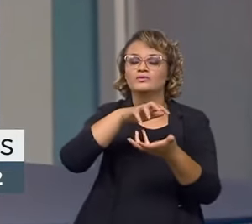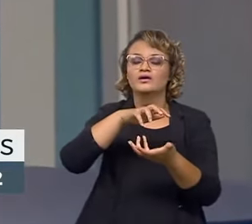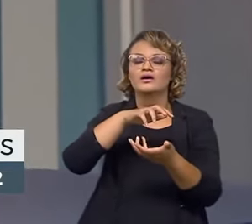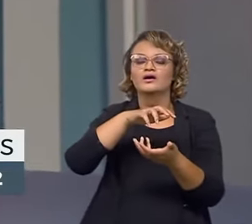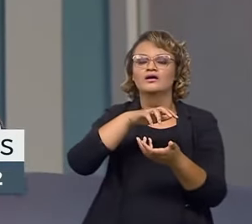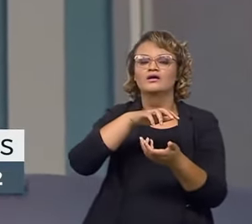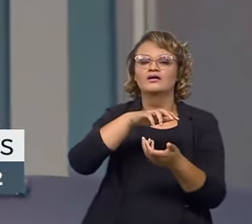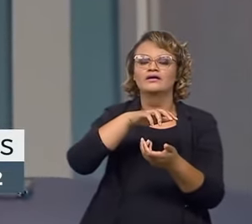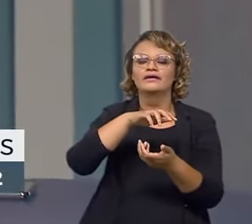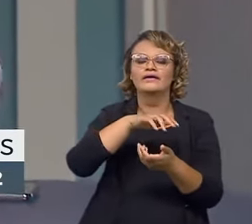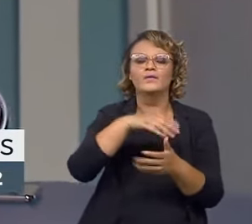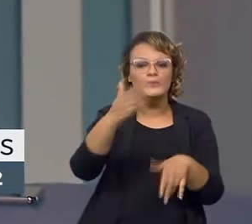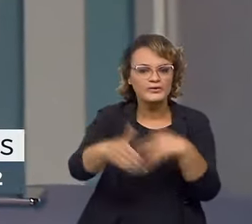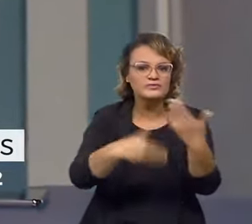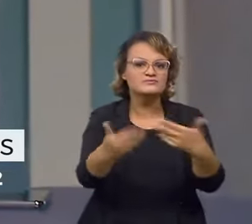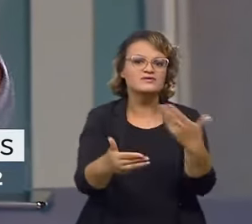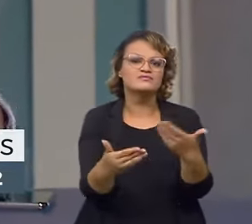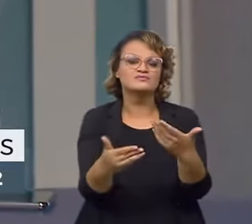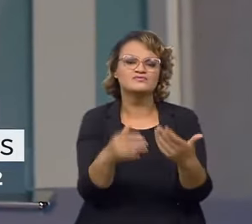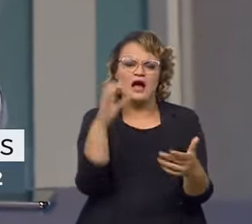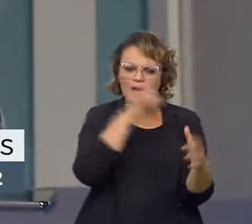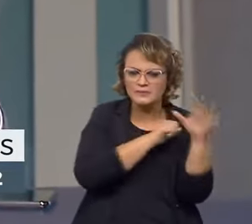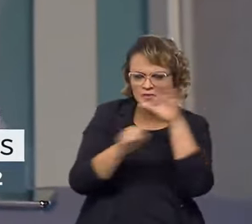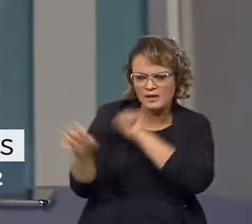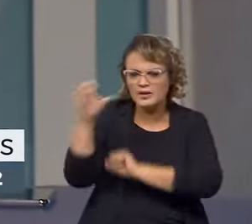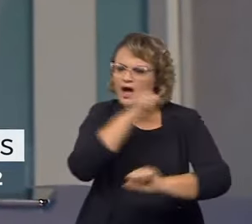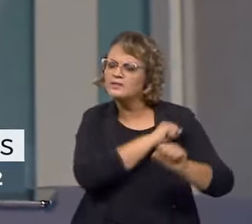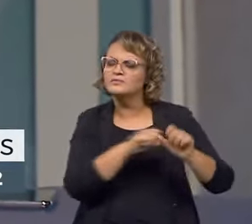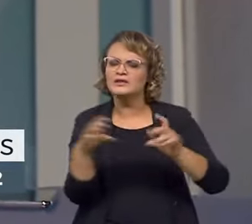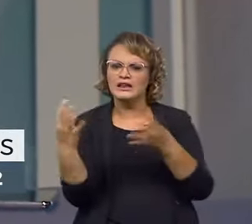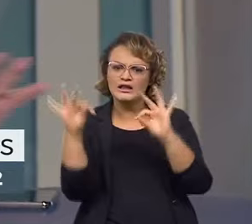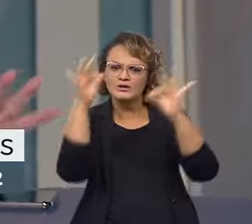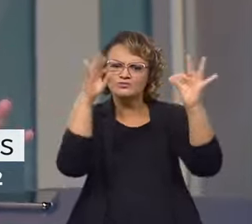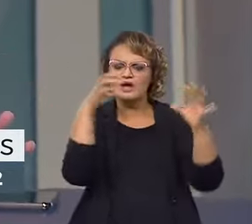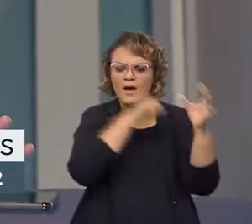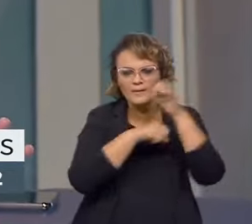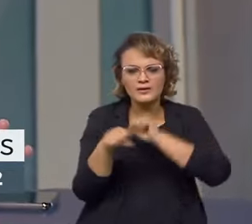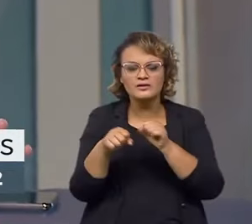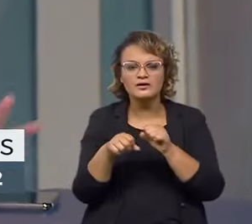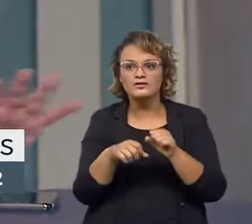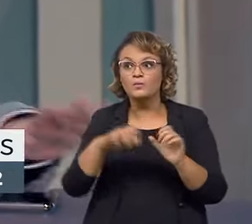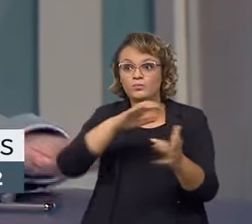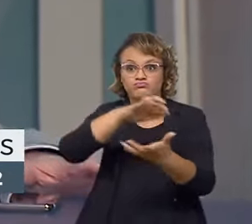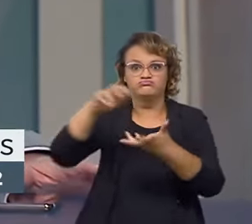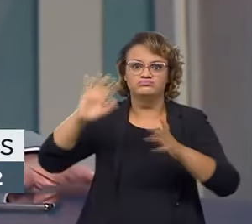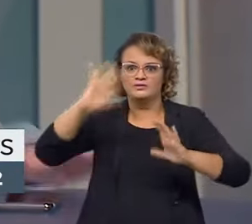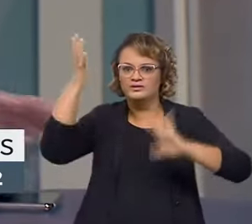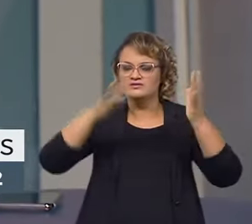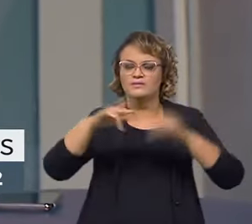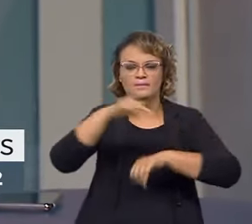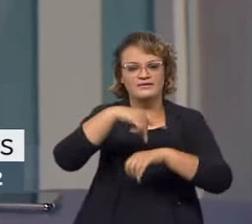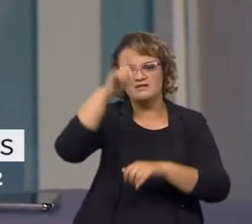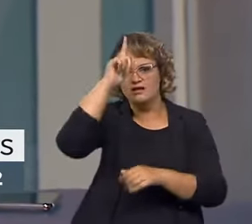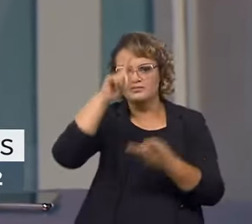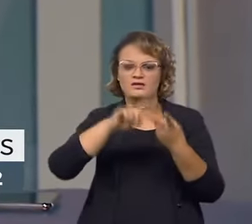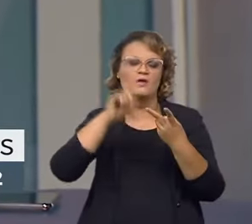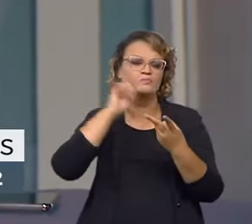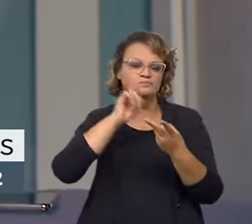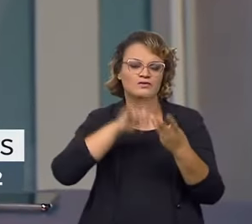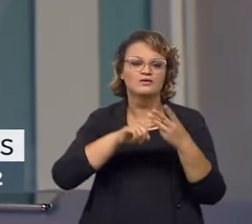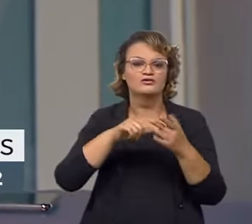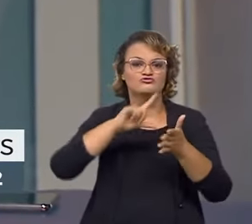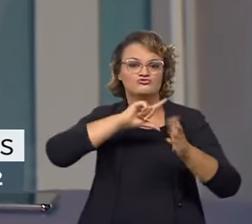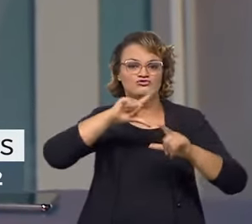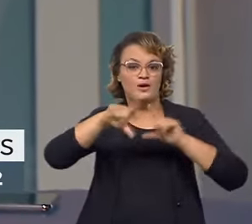porque esse processo de rapidez das tecnologias está acontecendo no mundo inteiro. Está acontecendo na Alemanha, nos Estados Unidos, no